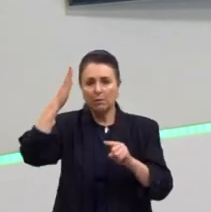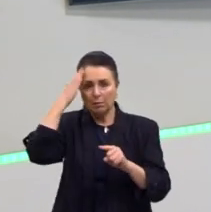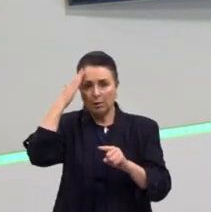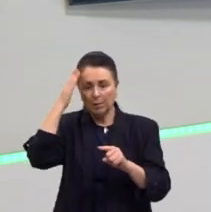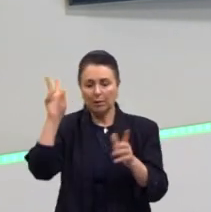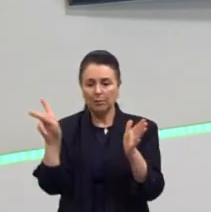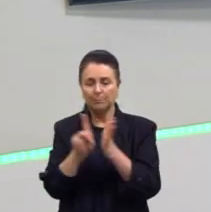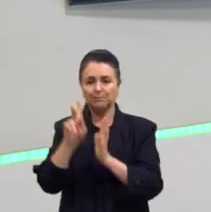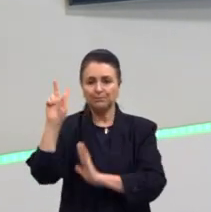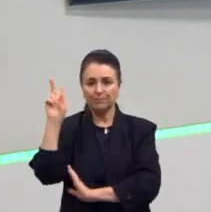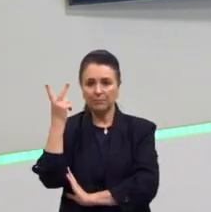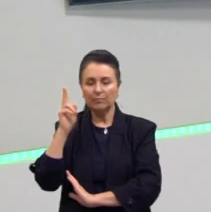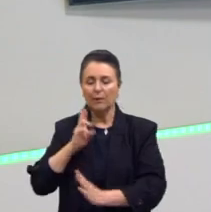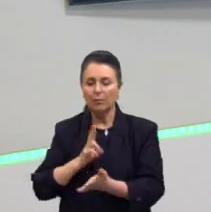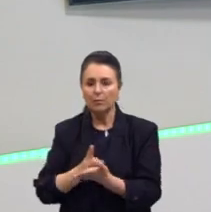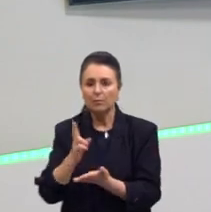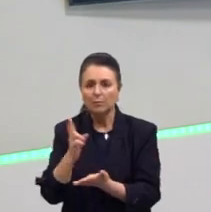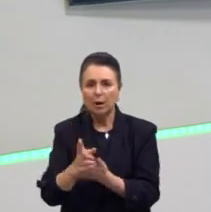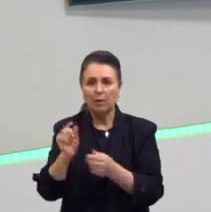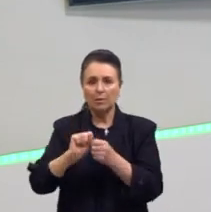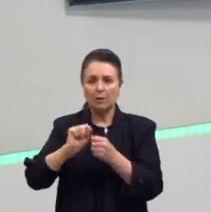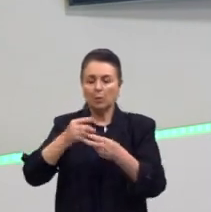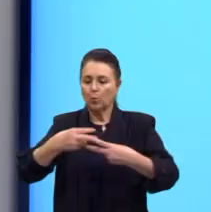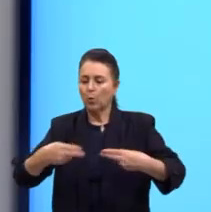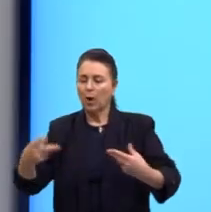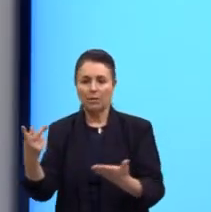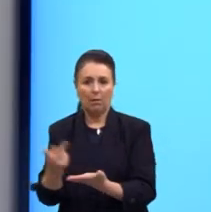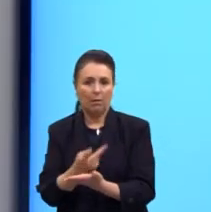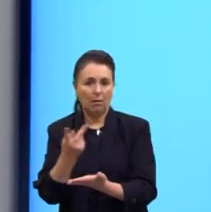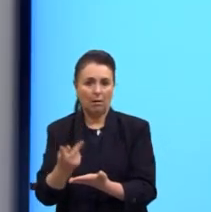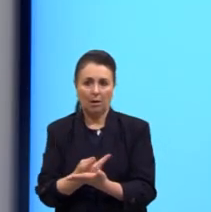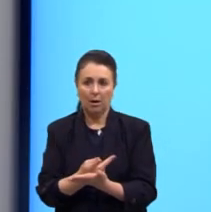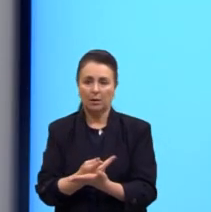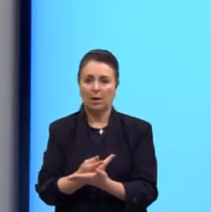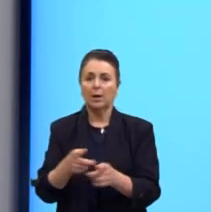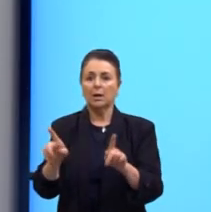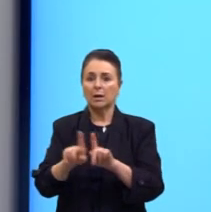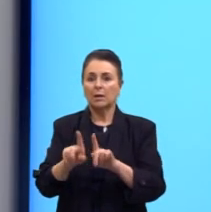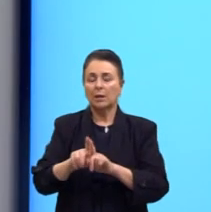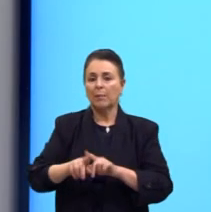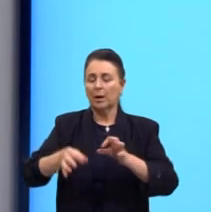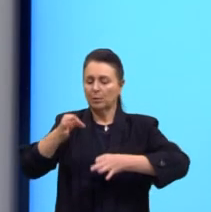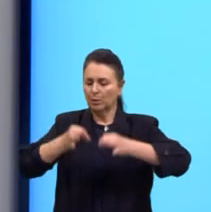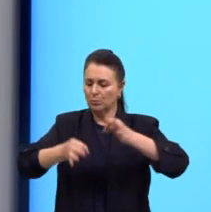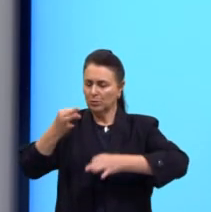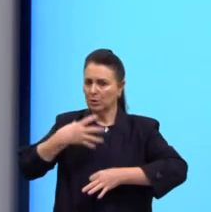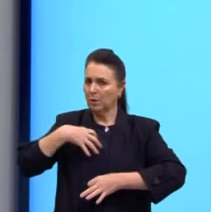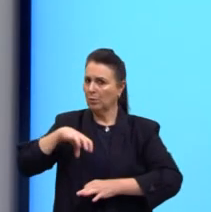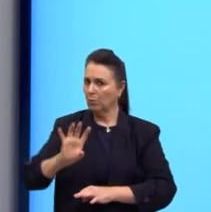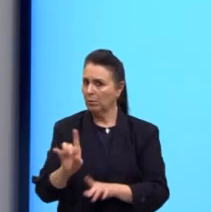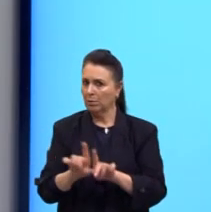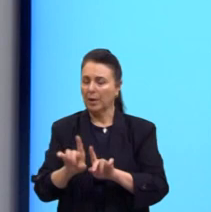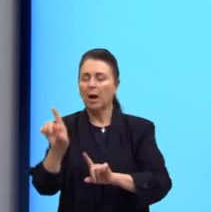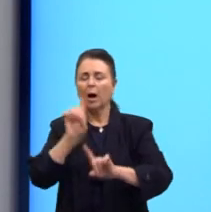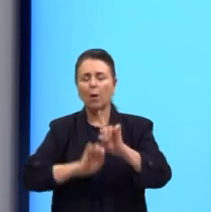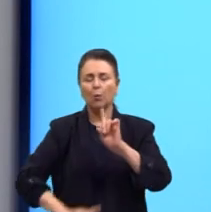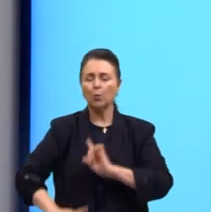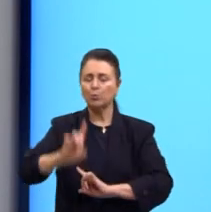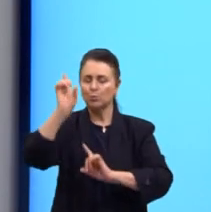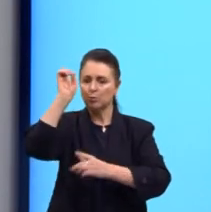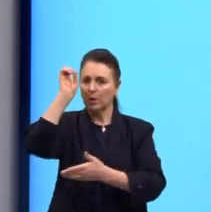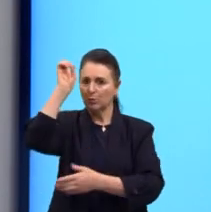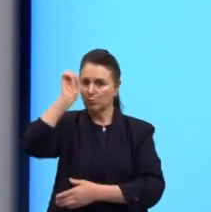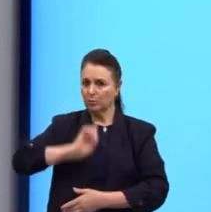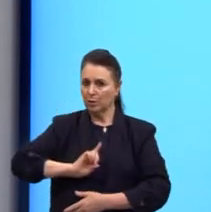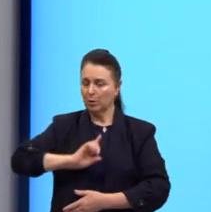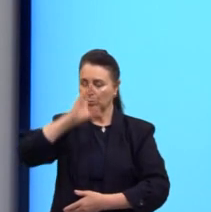história, continuamos andando em círculo. E contra a administração da justiça, etc. Então, são alguns direitos, cidadãos, que